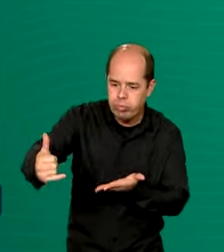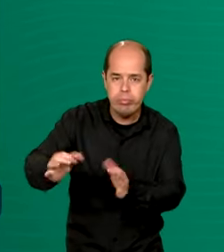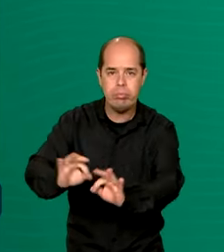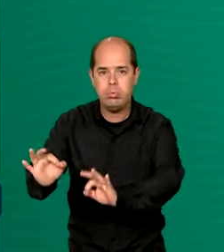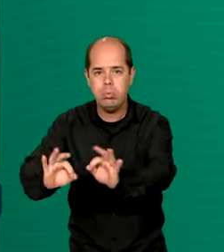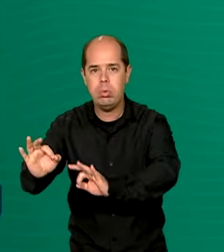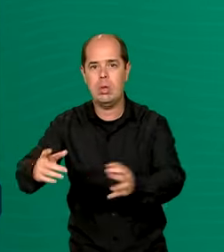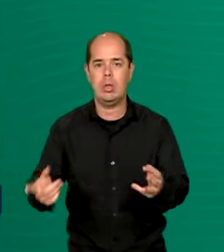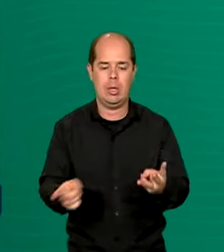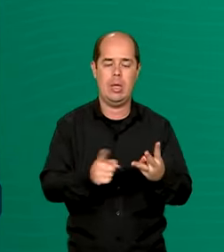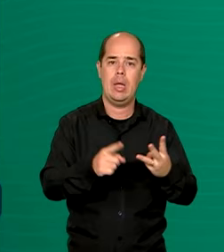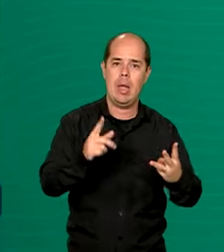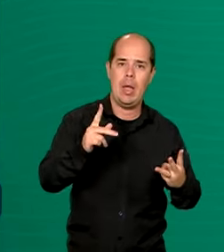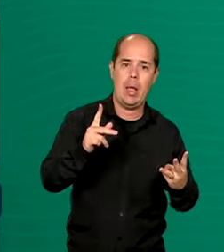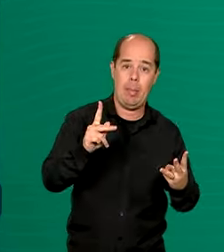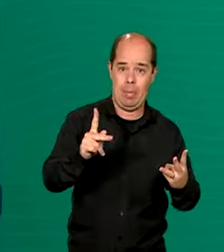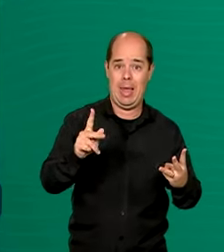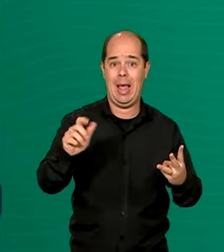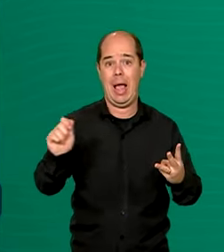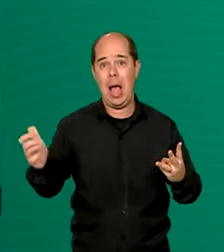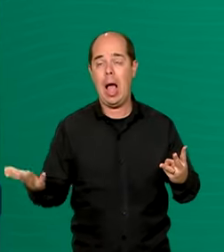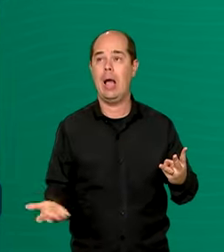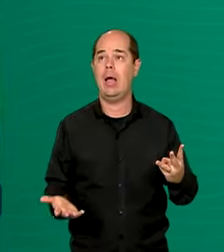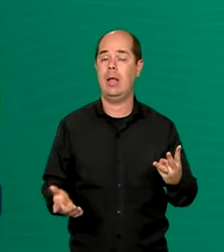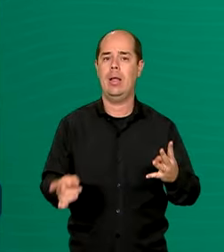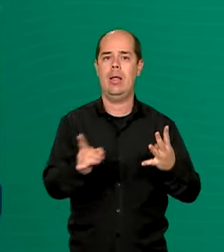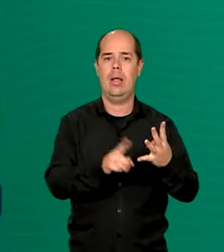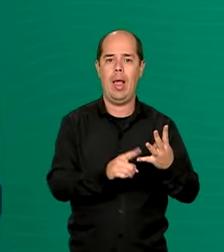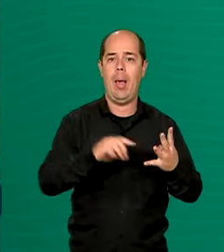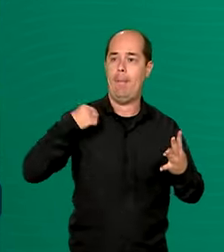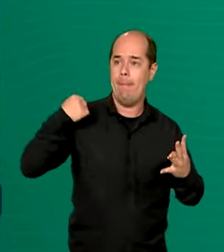de PAA, antecipação de benefícios e Bolsa Família.